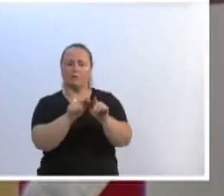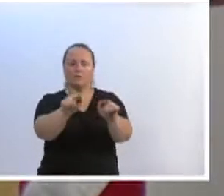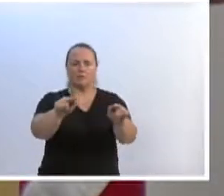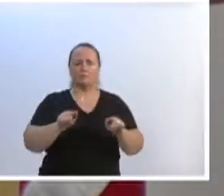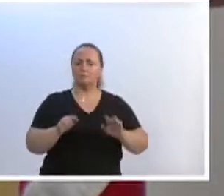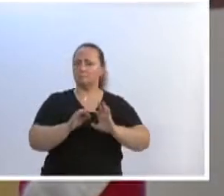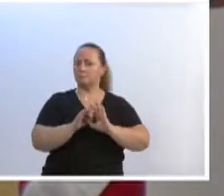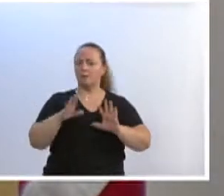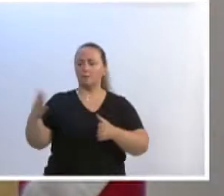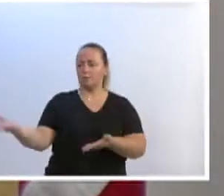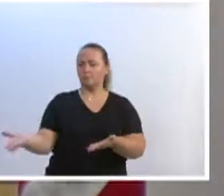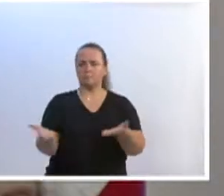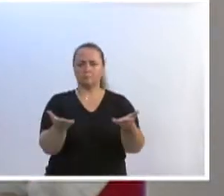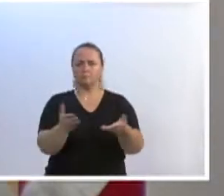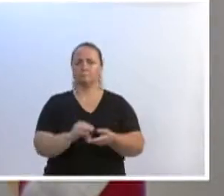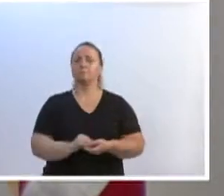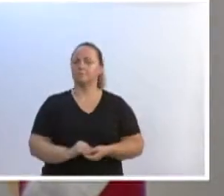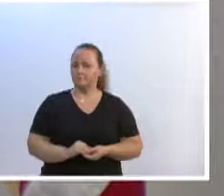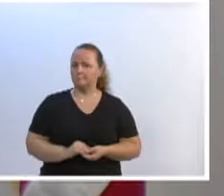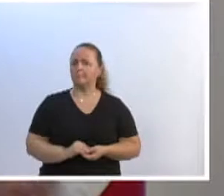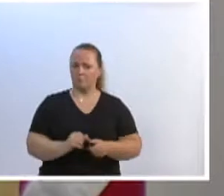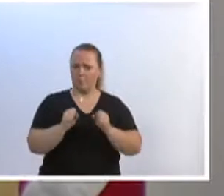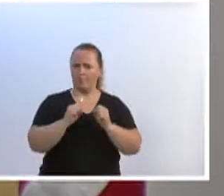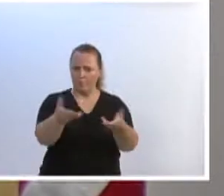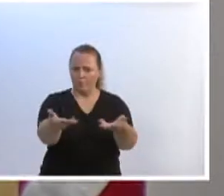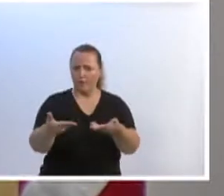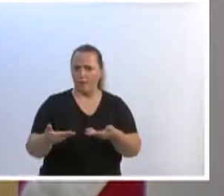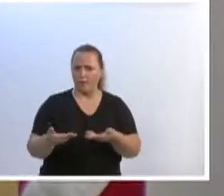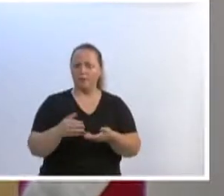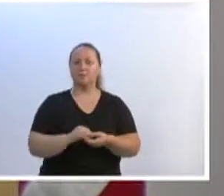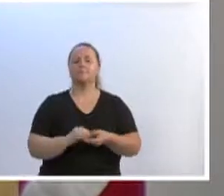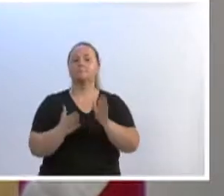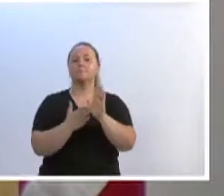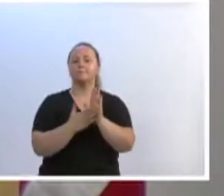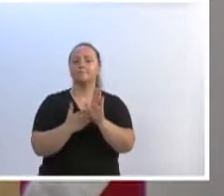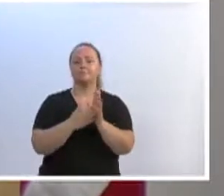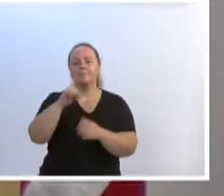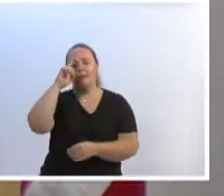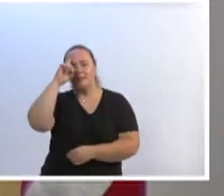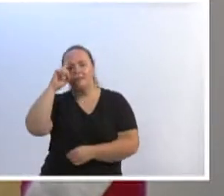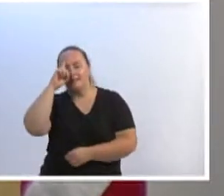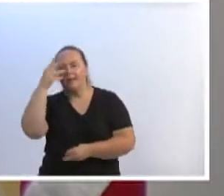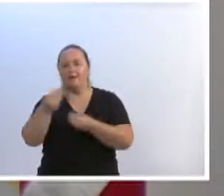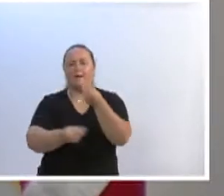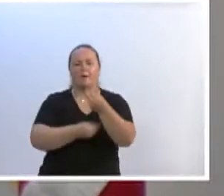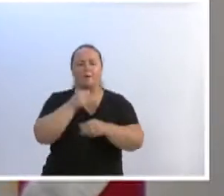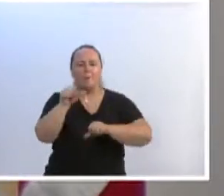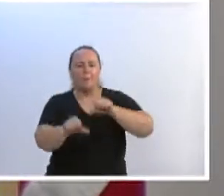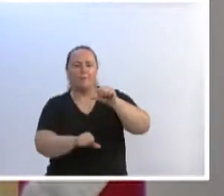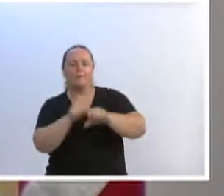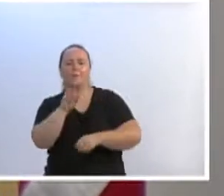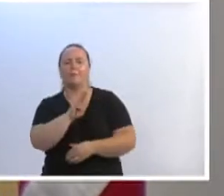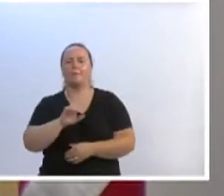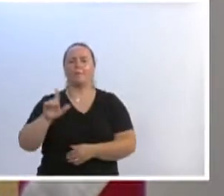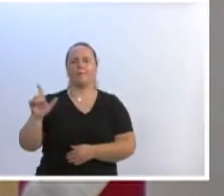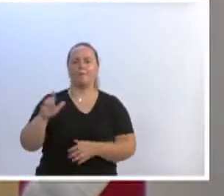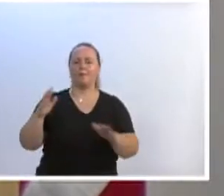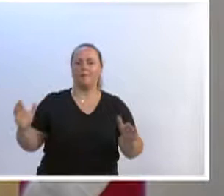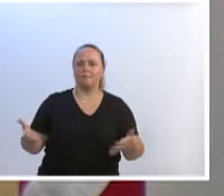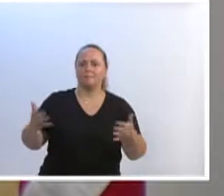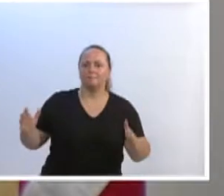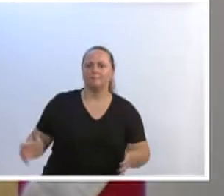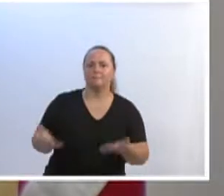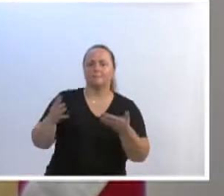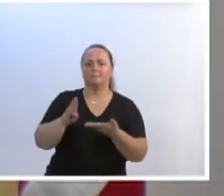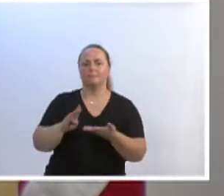disposição. Que venham aqui ao nosso gabinete, que venham propor ideias para a cidade de Blumenau, que venham propor um crescimento para a nossa cidade de